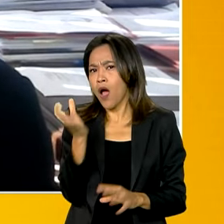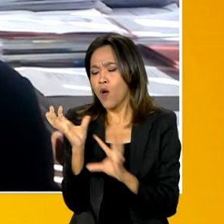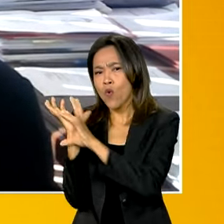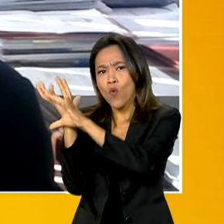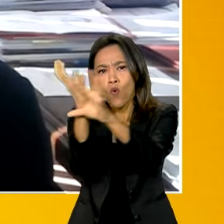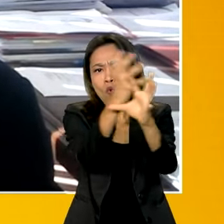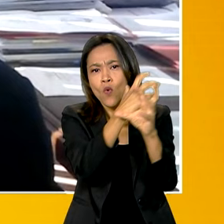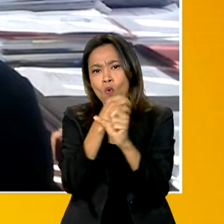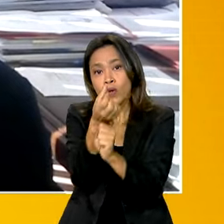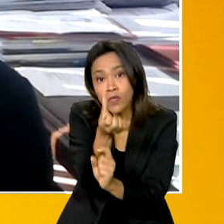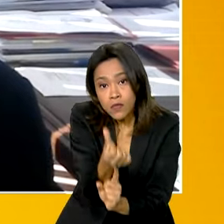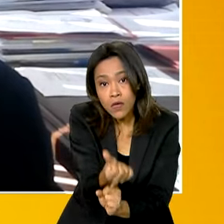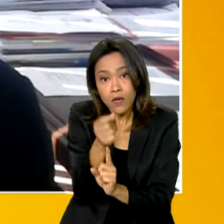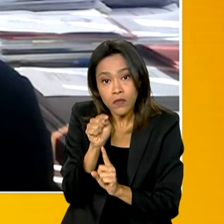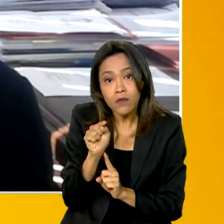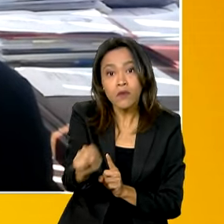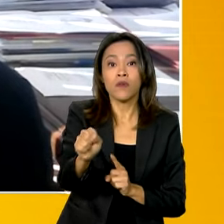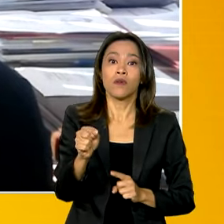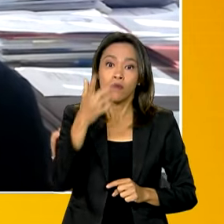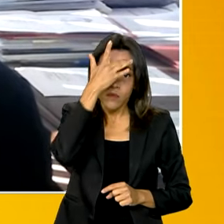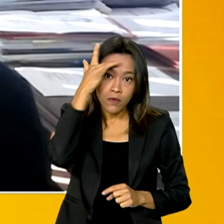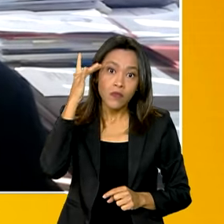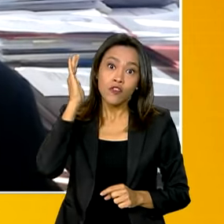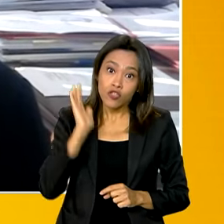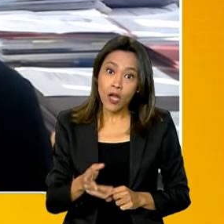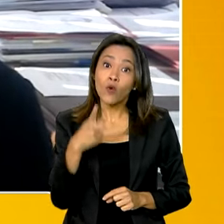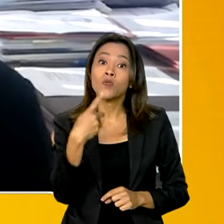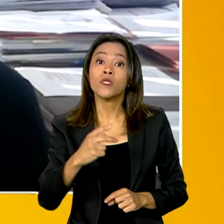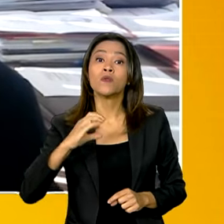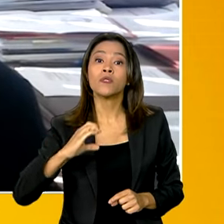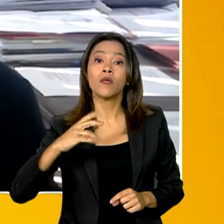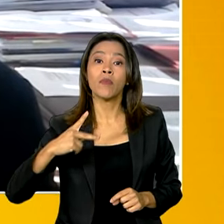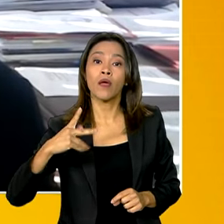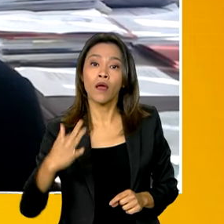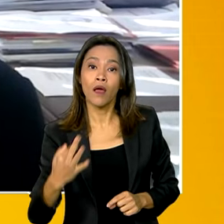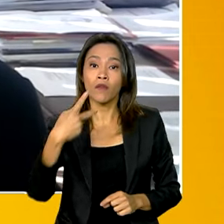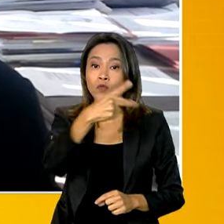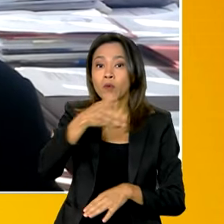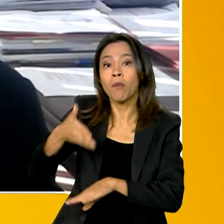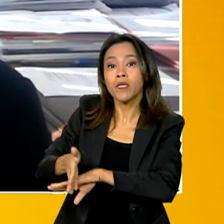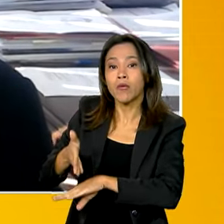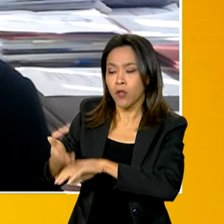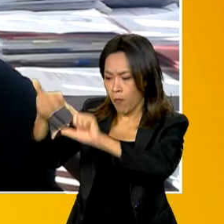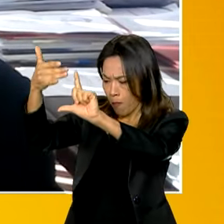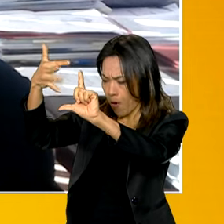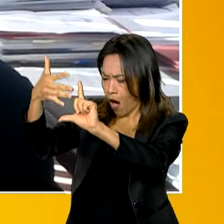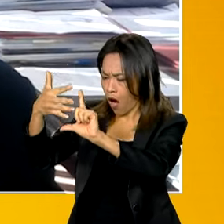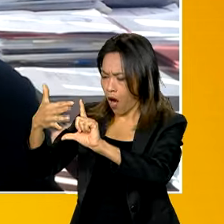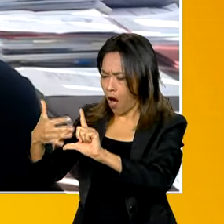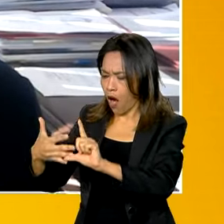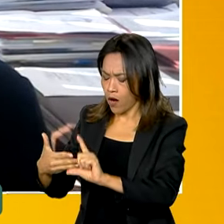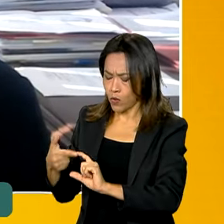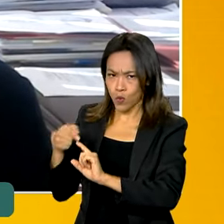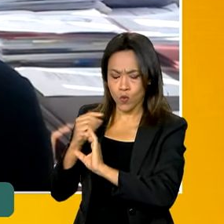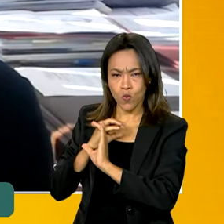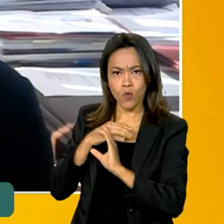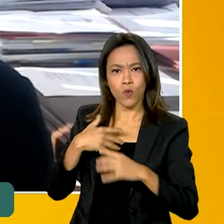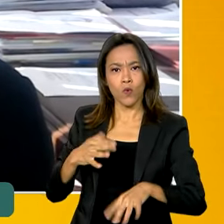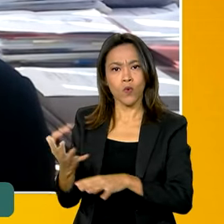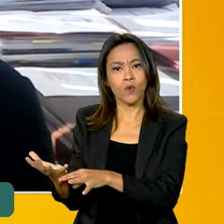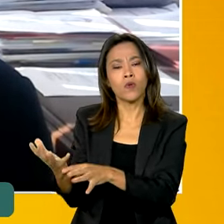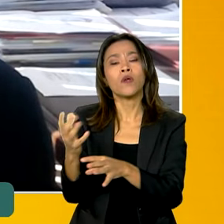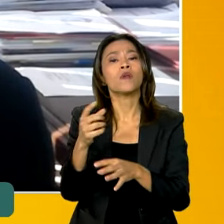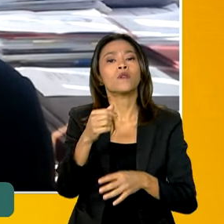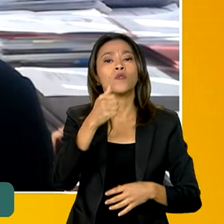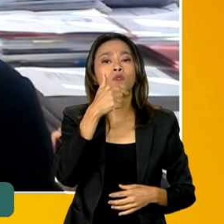únicos que cadastraram através do seu CPF a sua participação, com 255